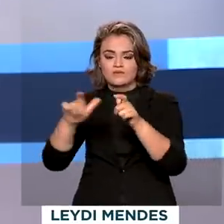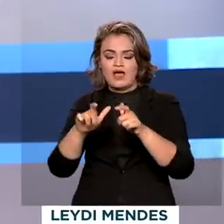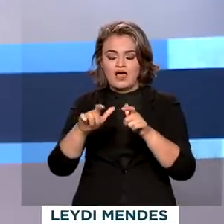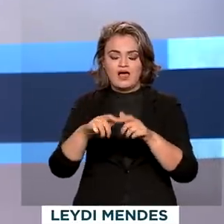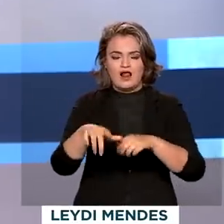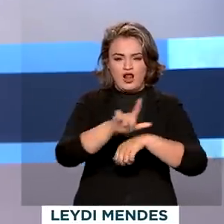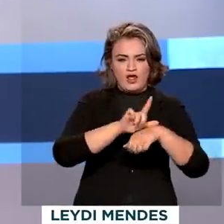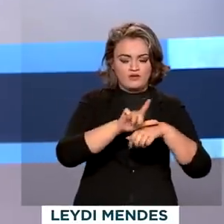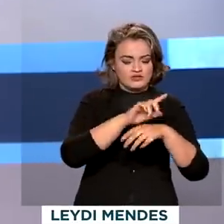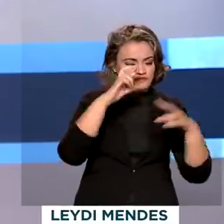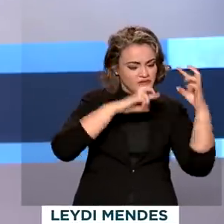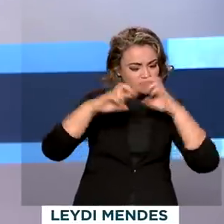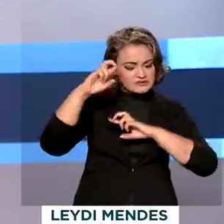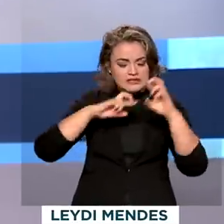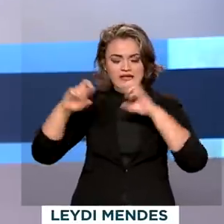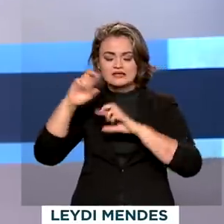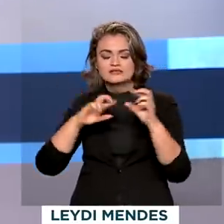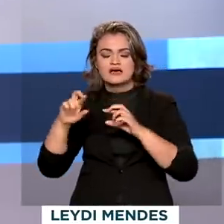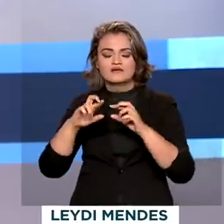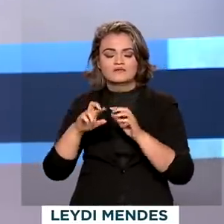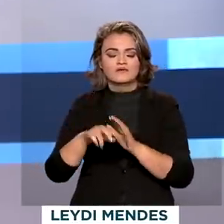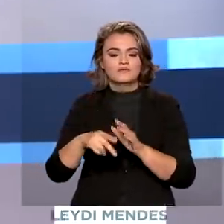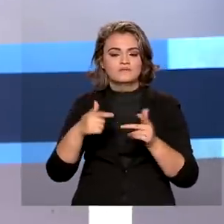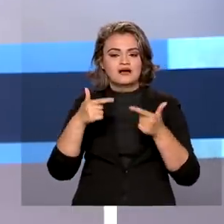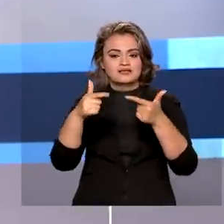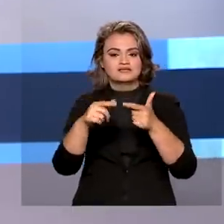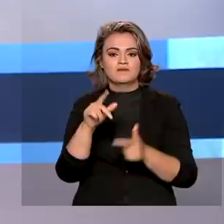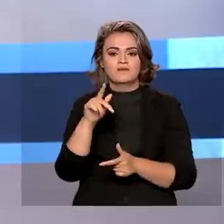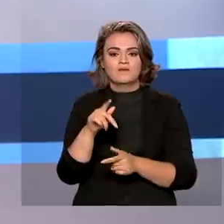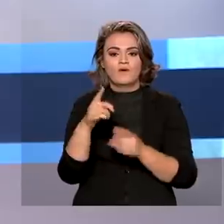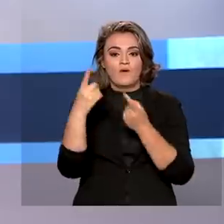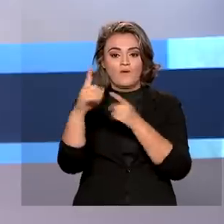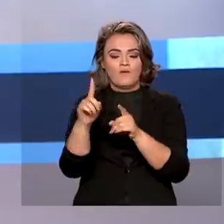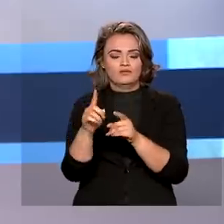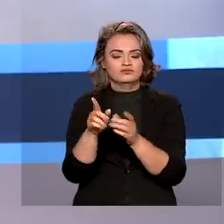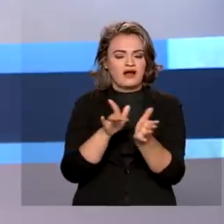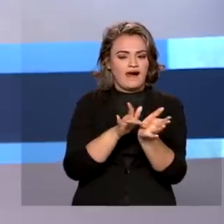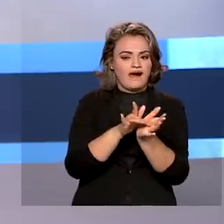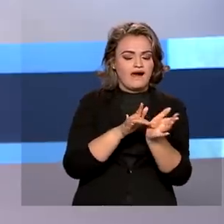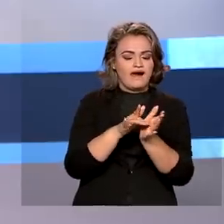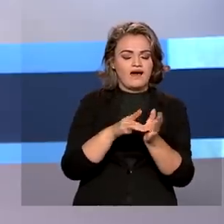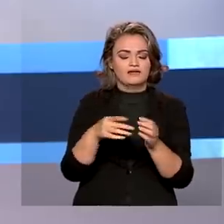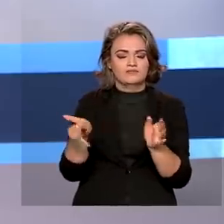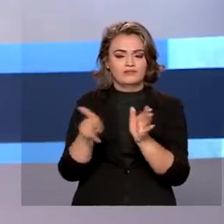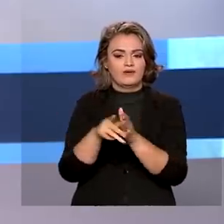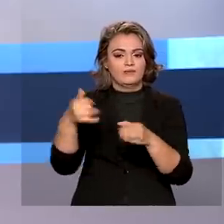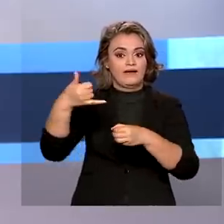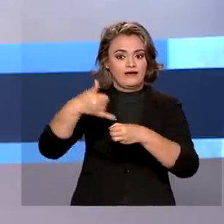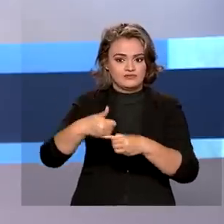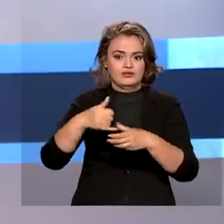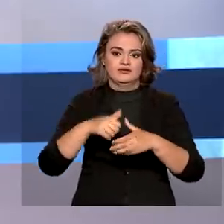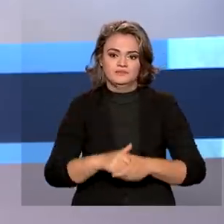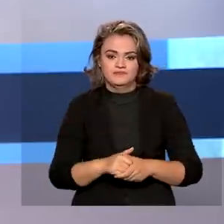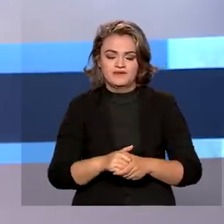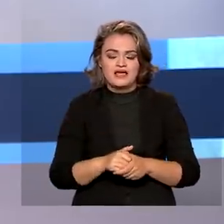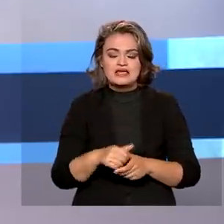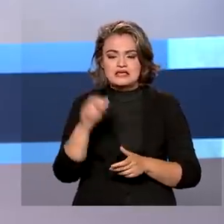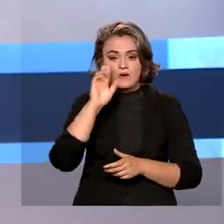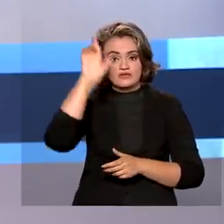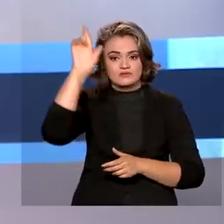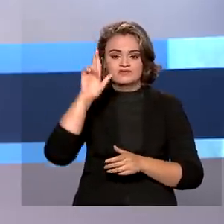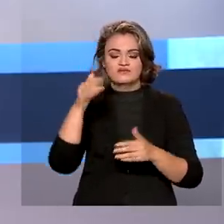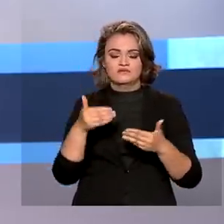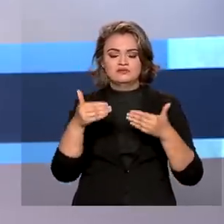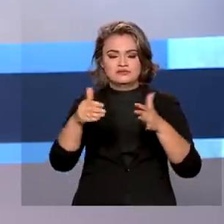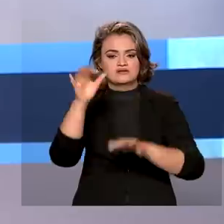fiscalizados na mega operação Petróleo Real de combate a fraudes em postos de combustíveis. A ação foi coordenada pelo